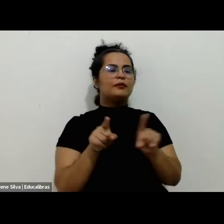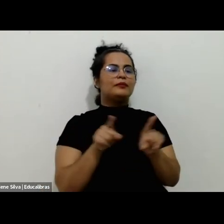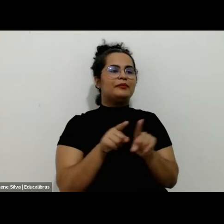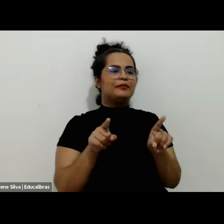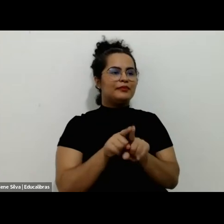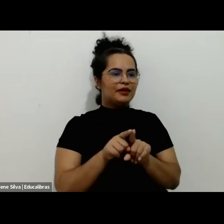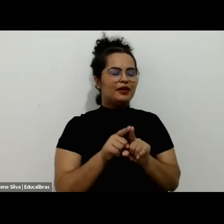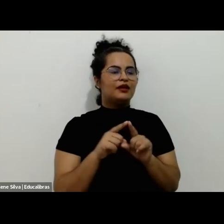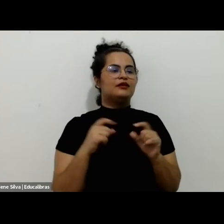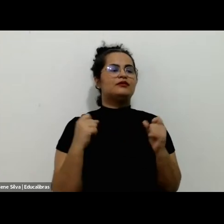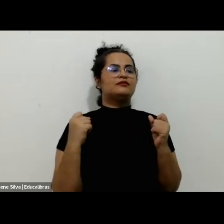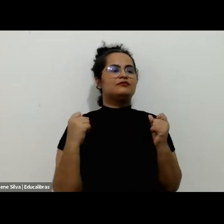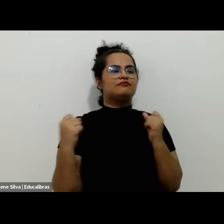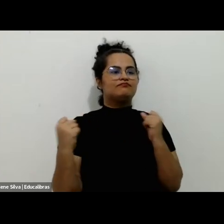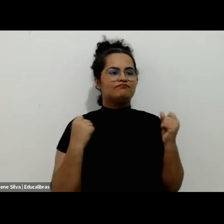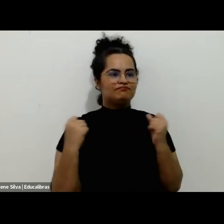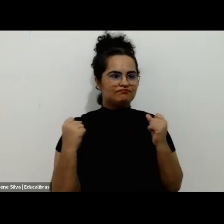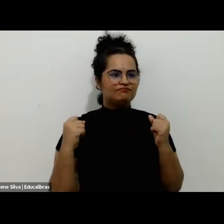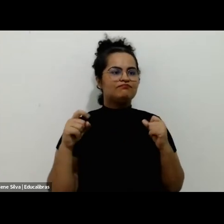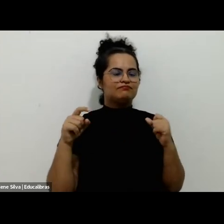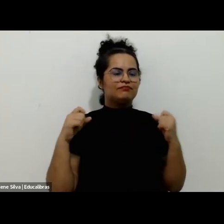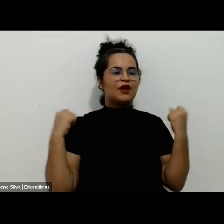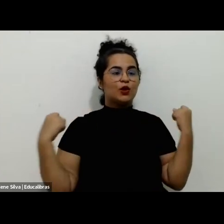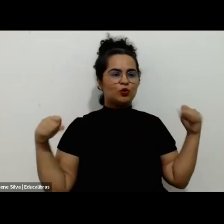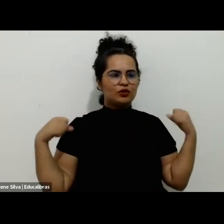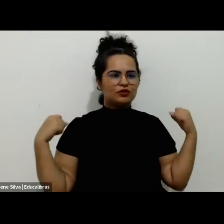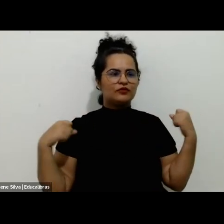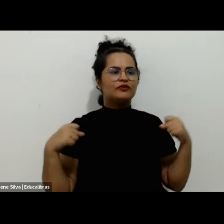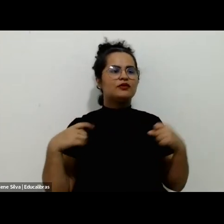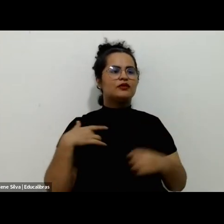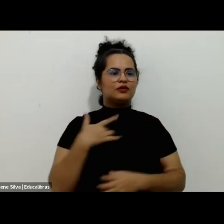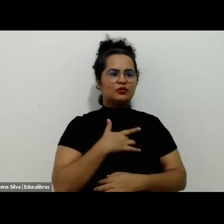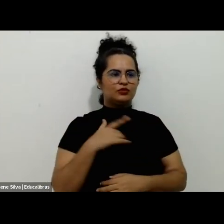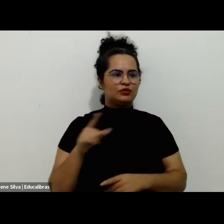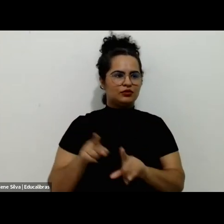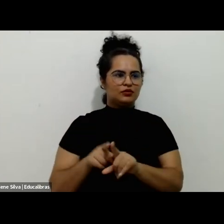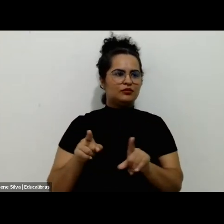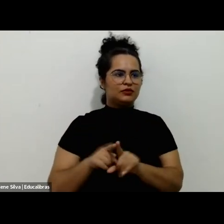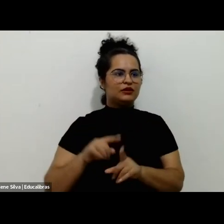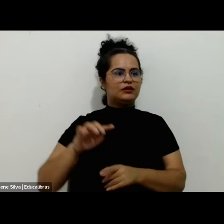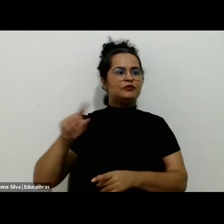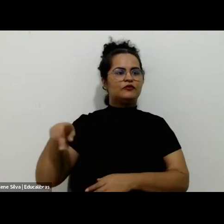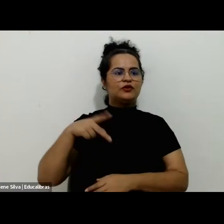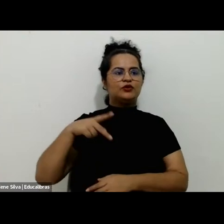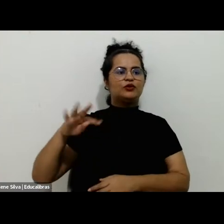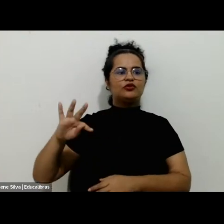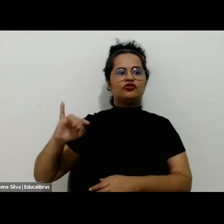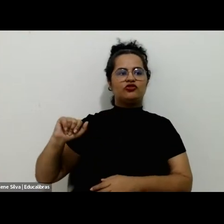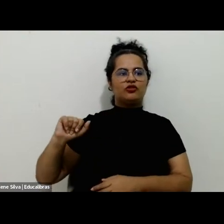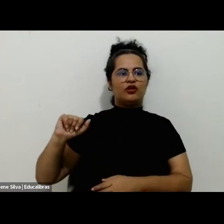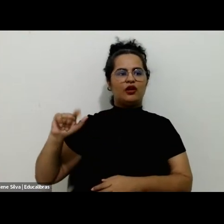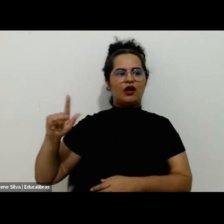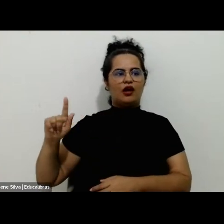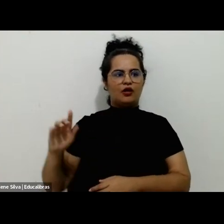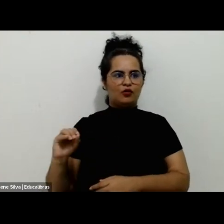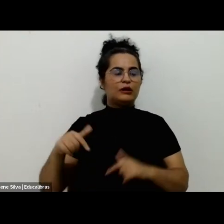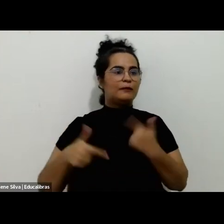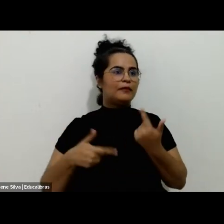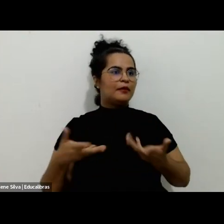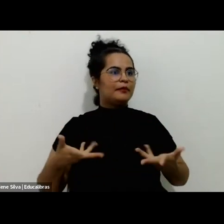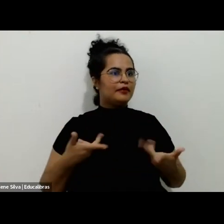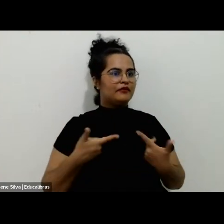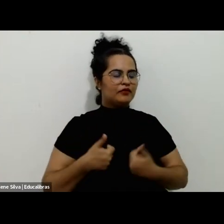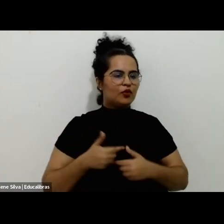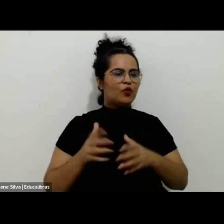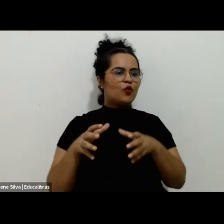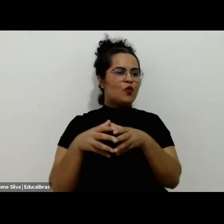Física e Saúde, professor Douglas, muito obrigado, ao professor Tiago Alves, que fez um trabalho brilhante hoje pela manhã, com um grupo da Universidade de Breda,